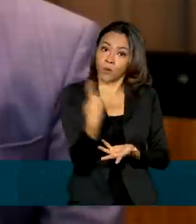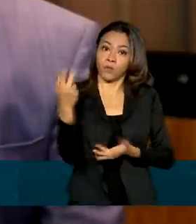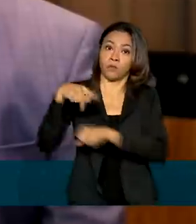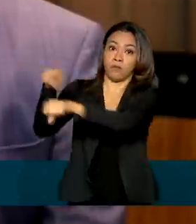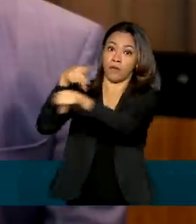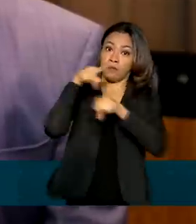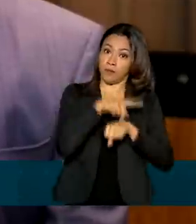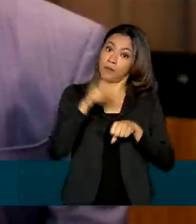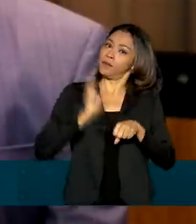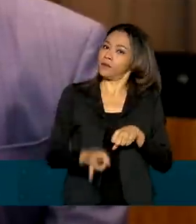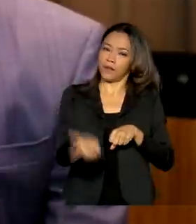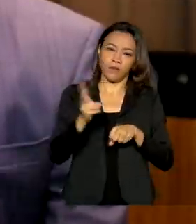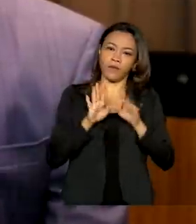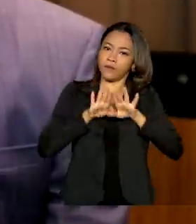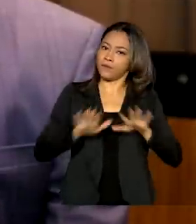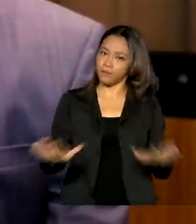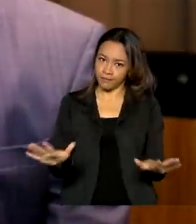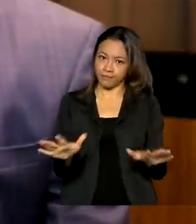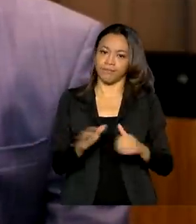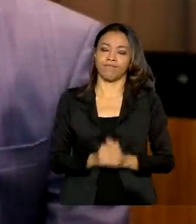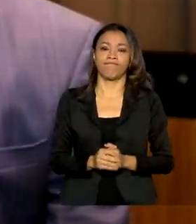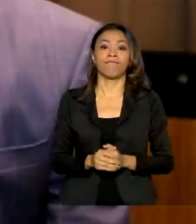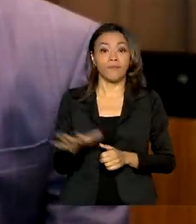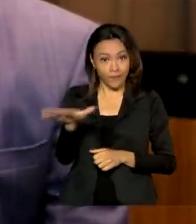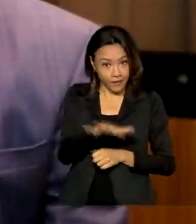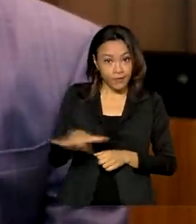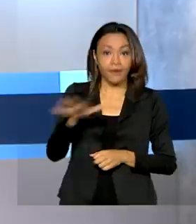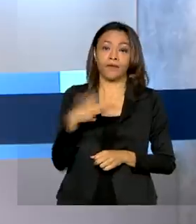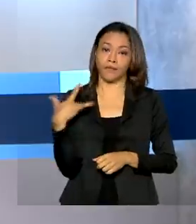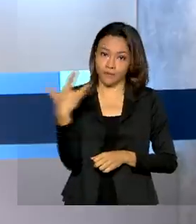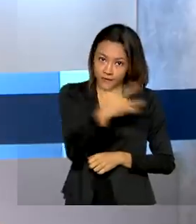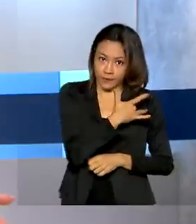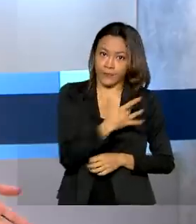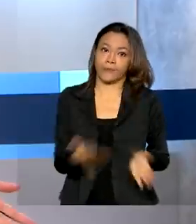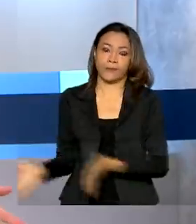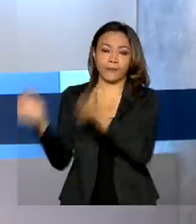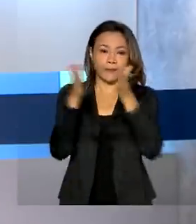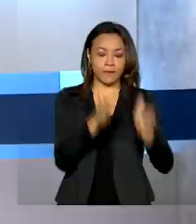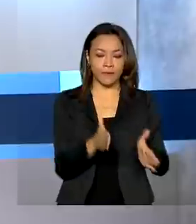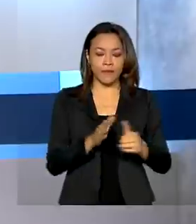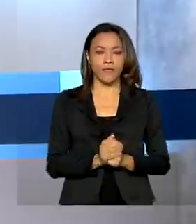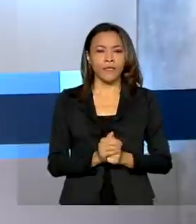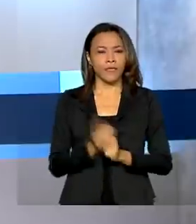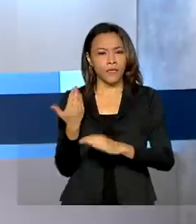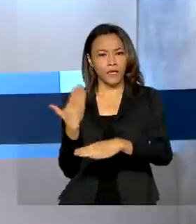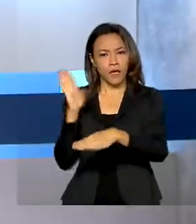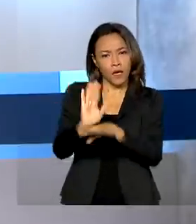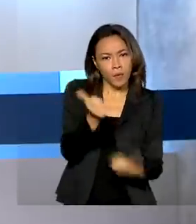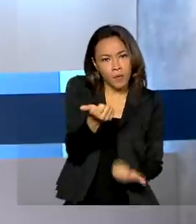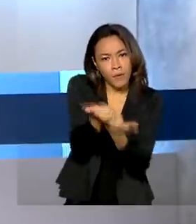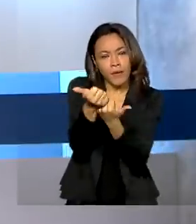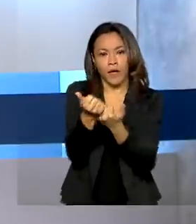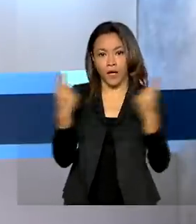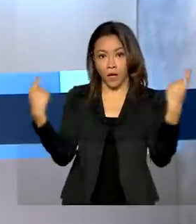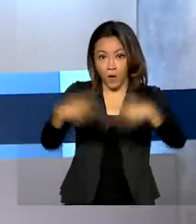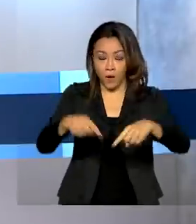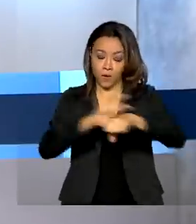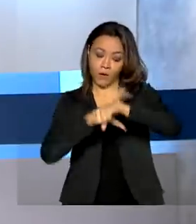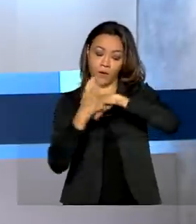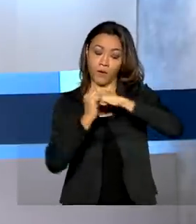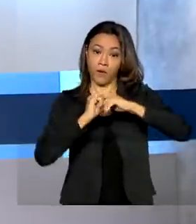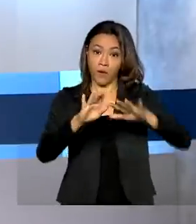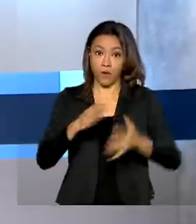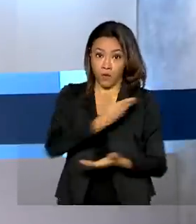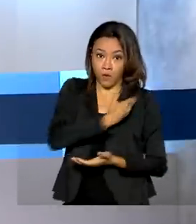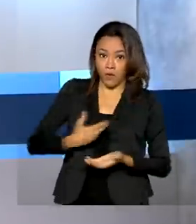diplomática, também na área da saúde. E para ajudar no combate à pandemia, governo repassou mais